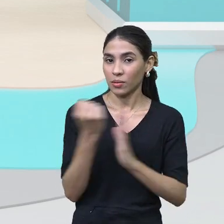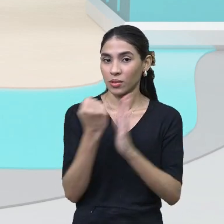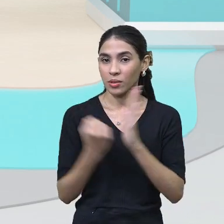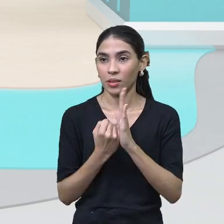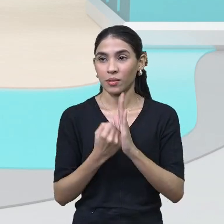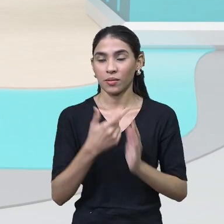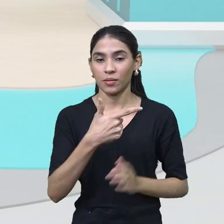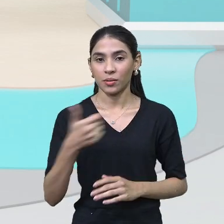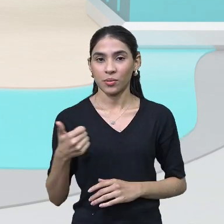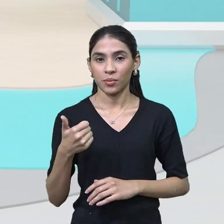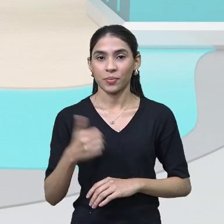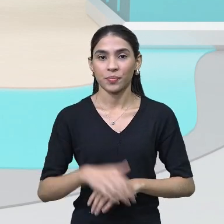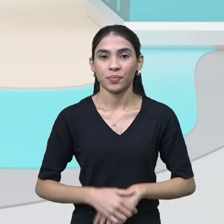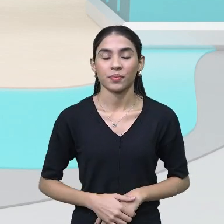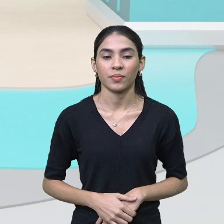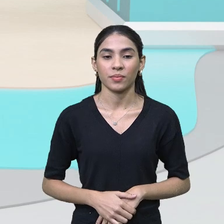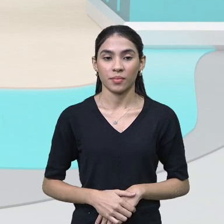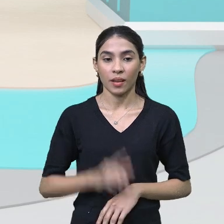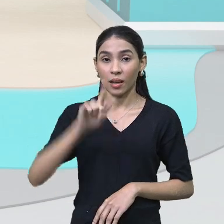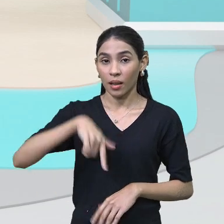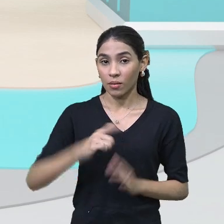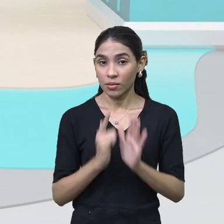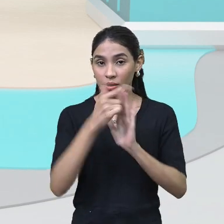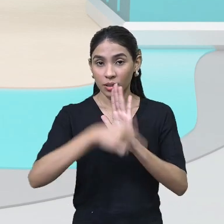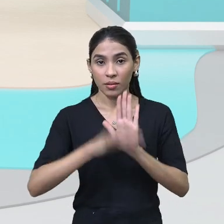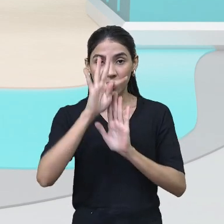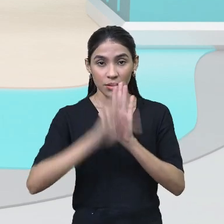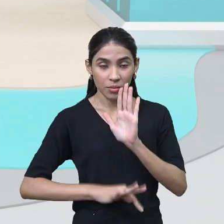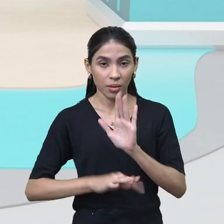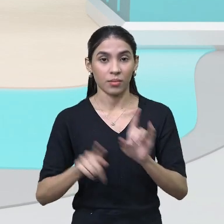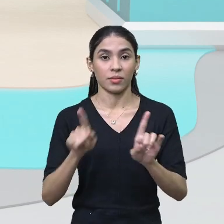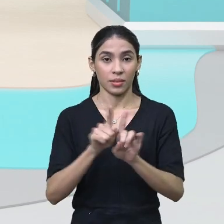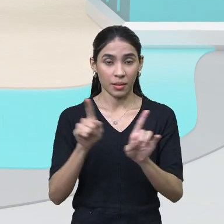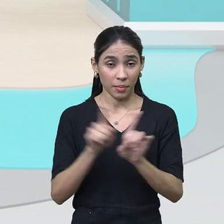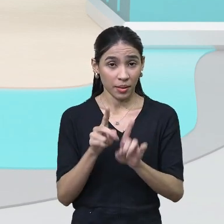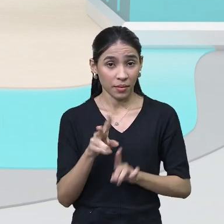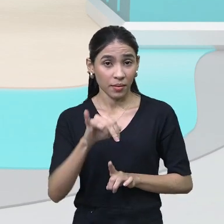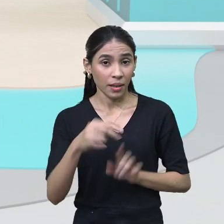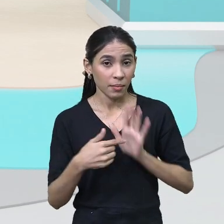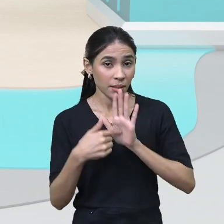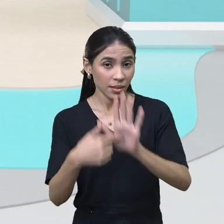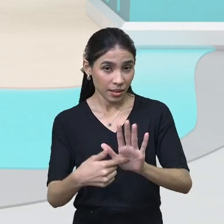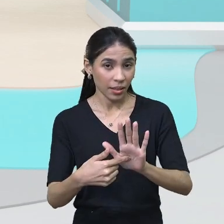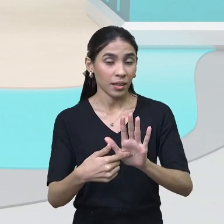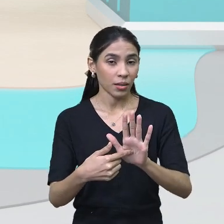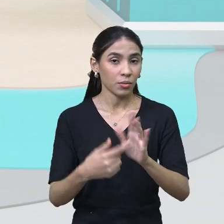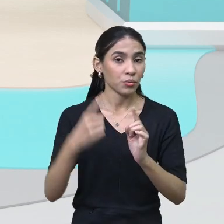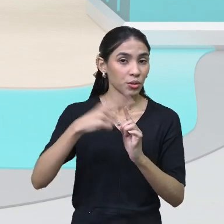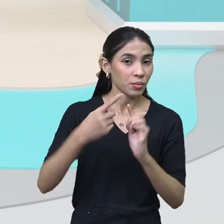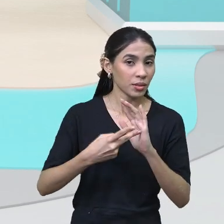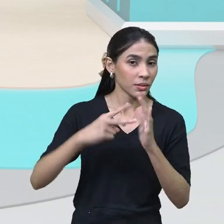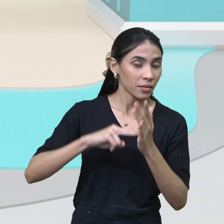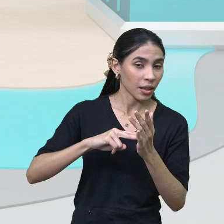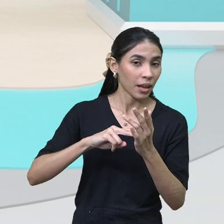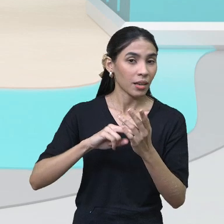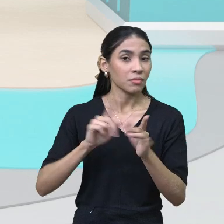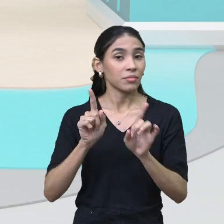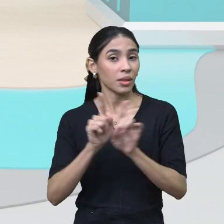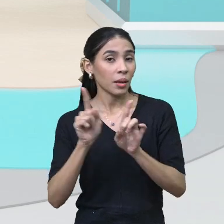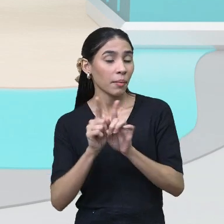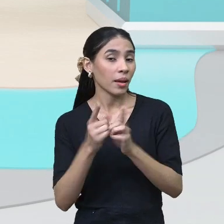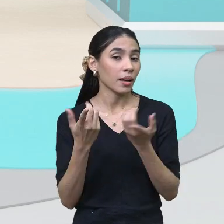21, é um gênero textual também que traz um significado, ele traz